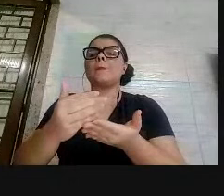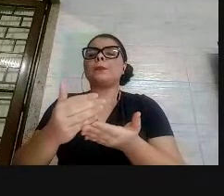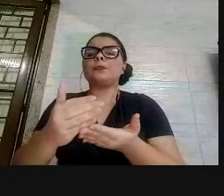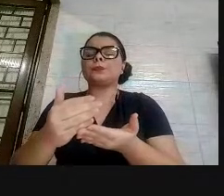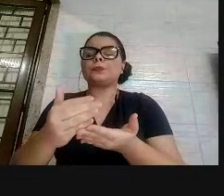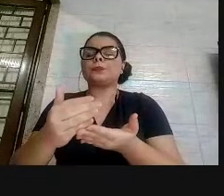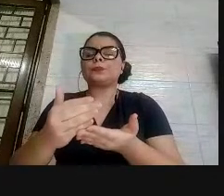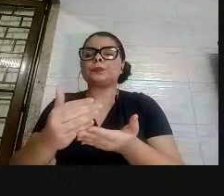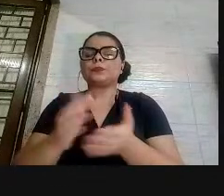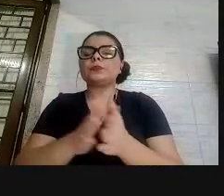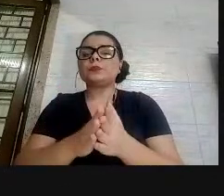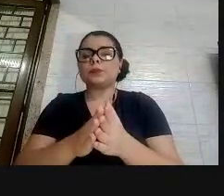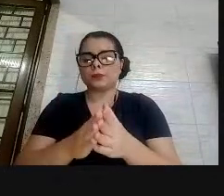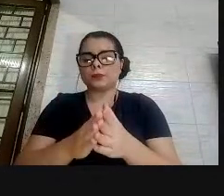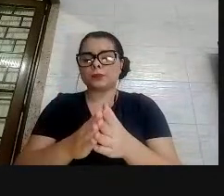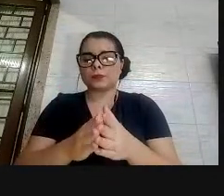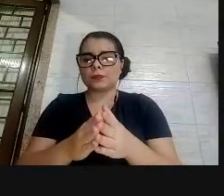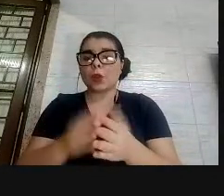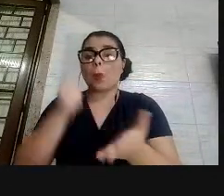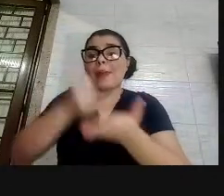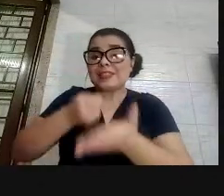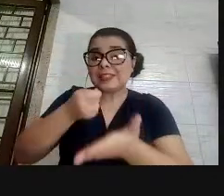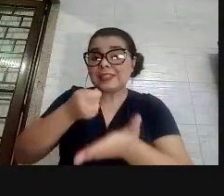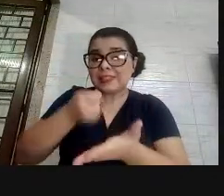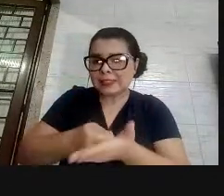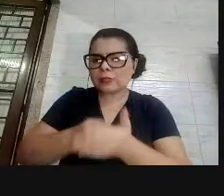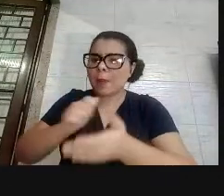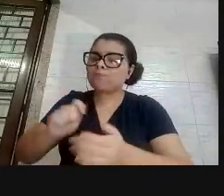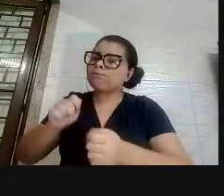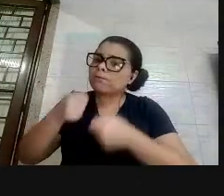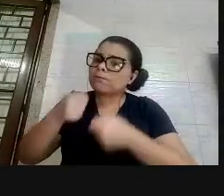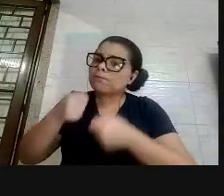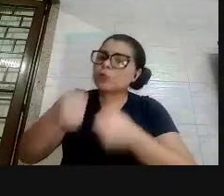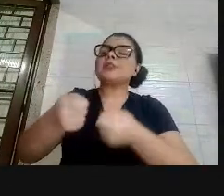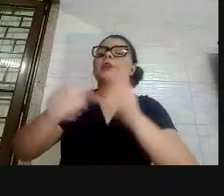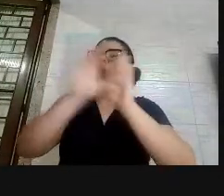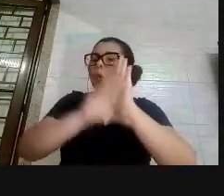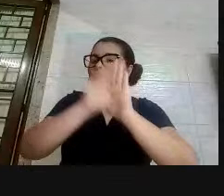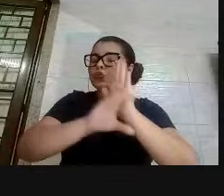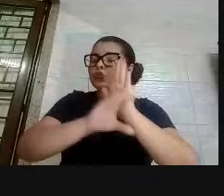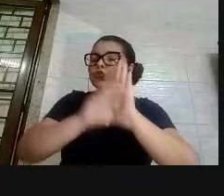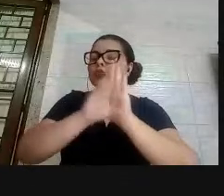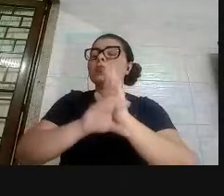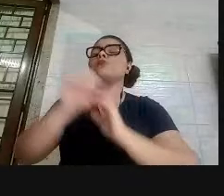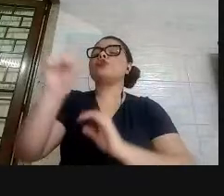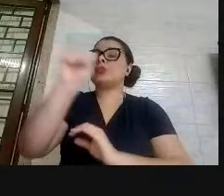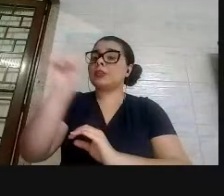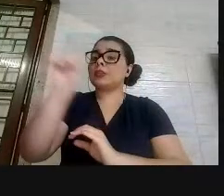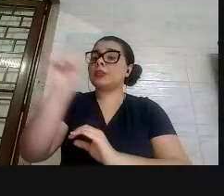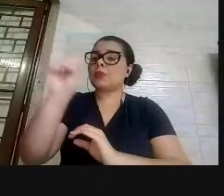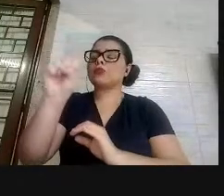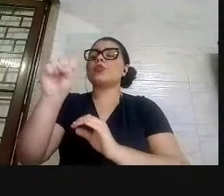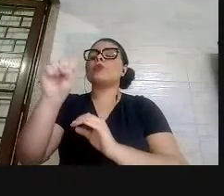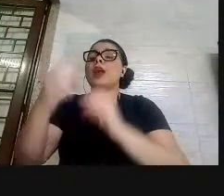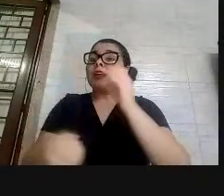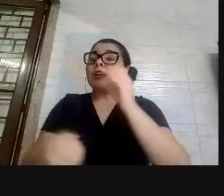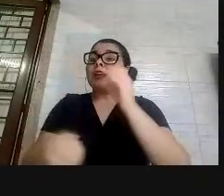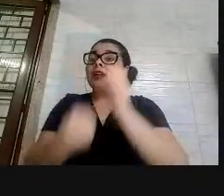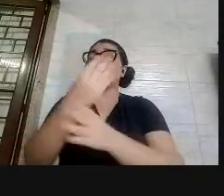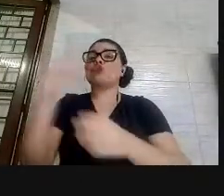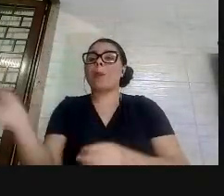como uma exigência, uma imposição da Constituição brasileira de 1988, a criação de uma nova LDB